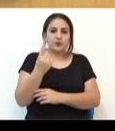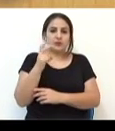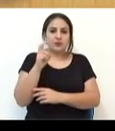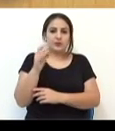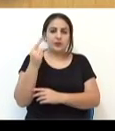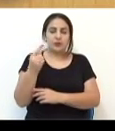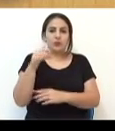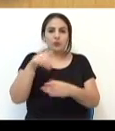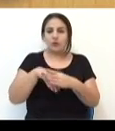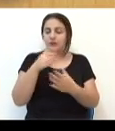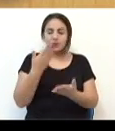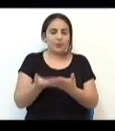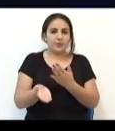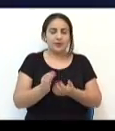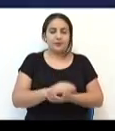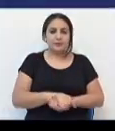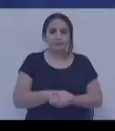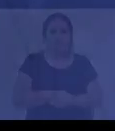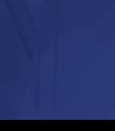votos. Não perca!